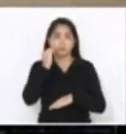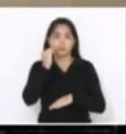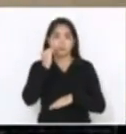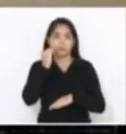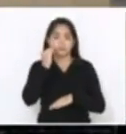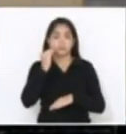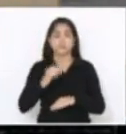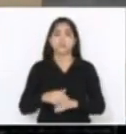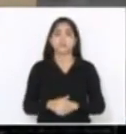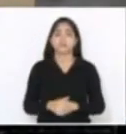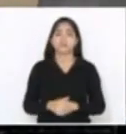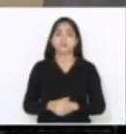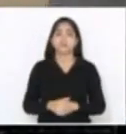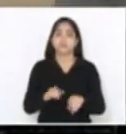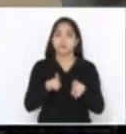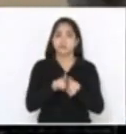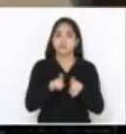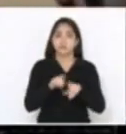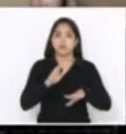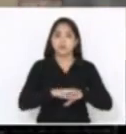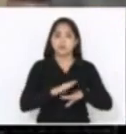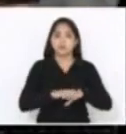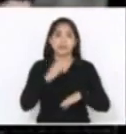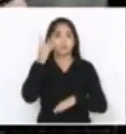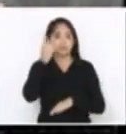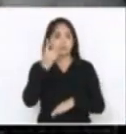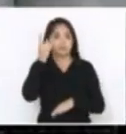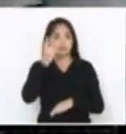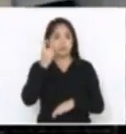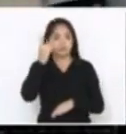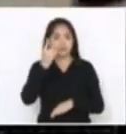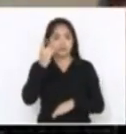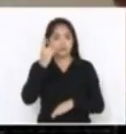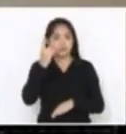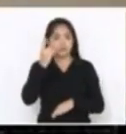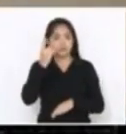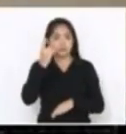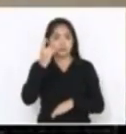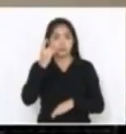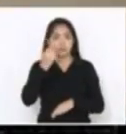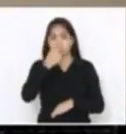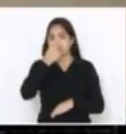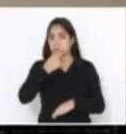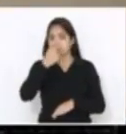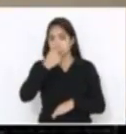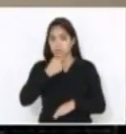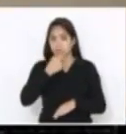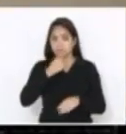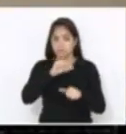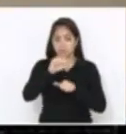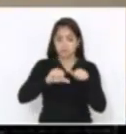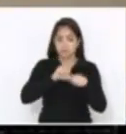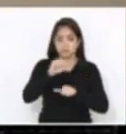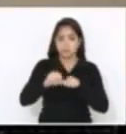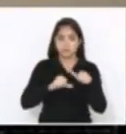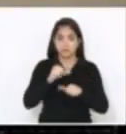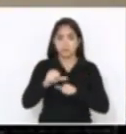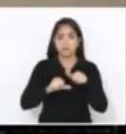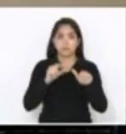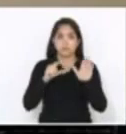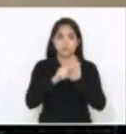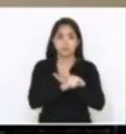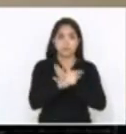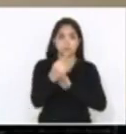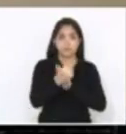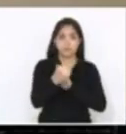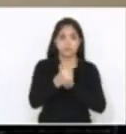outros, e também de autoria do deputado Aldo Schneider e outros que modificam o inciso 1 do